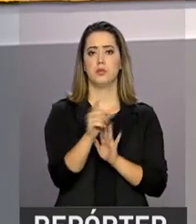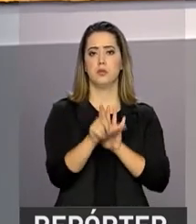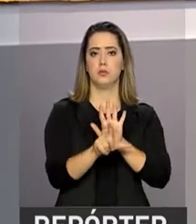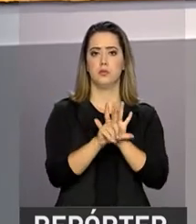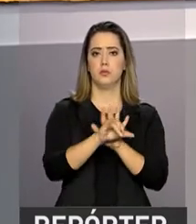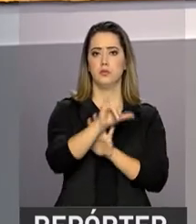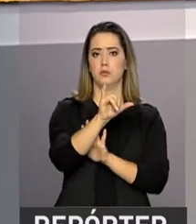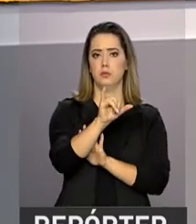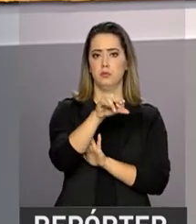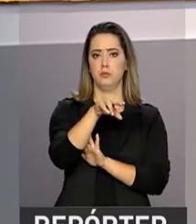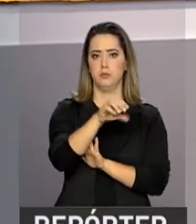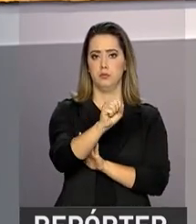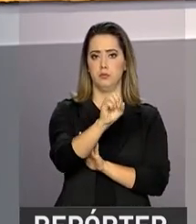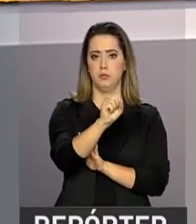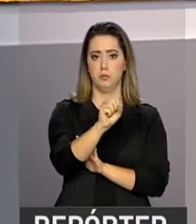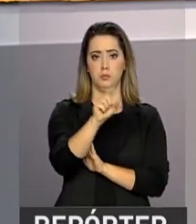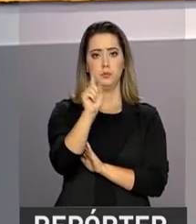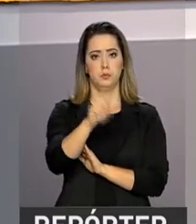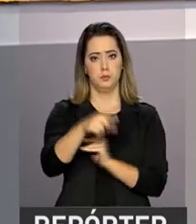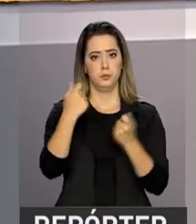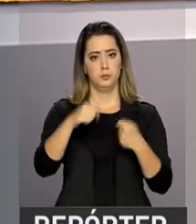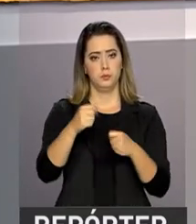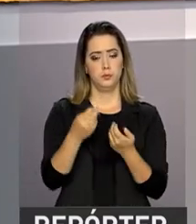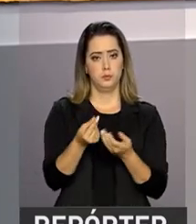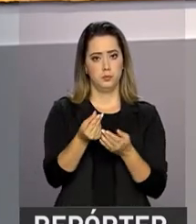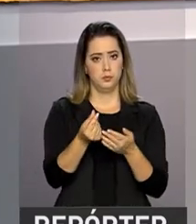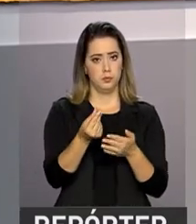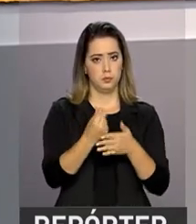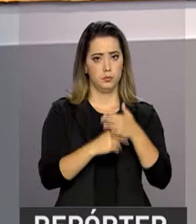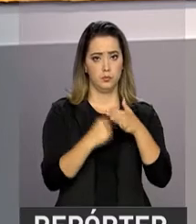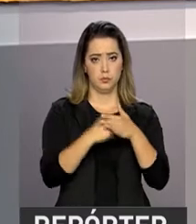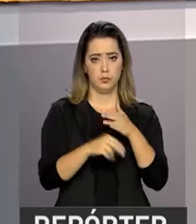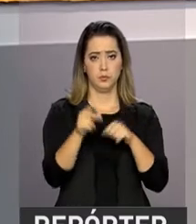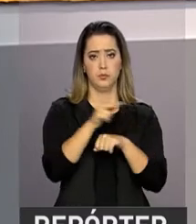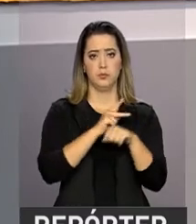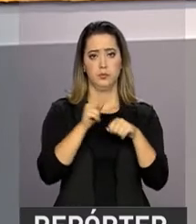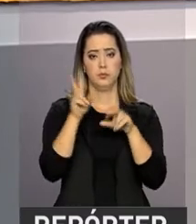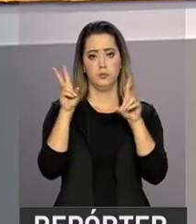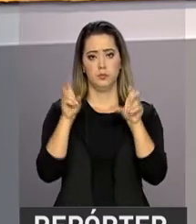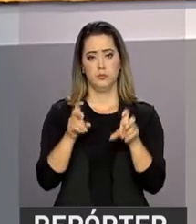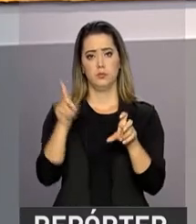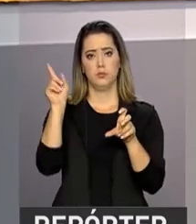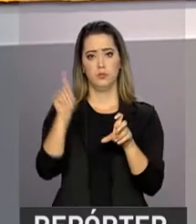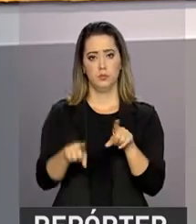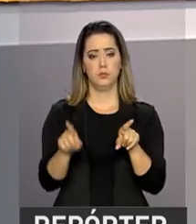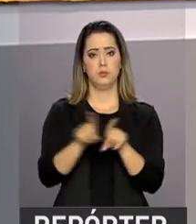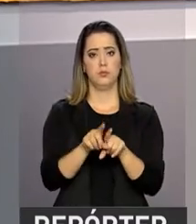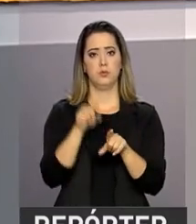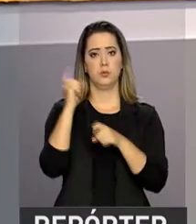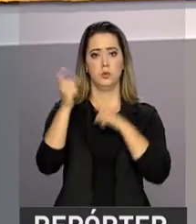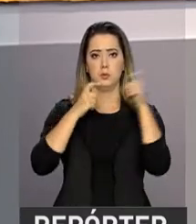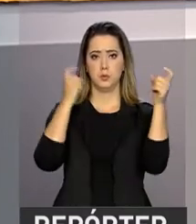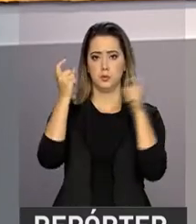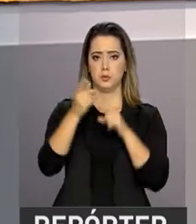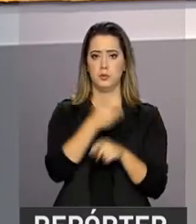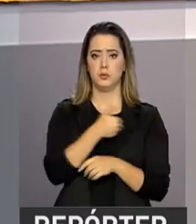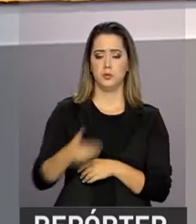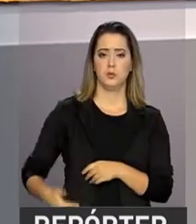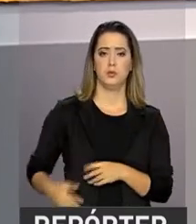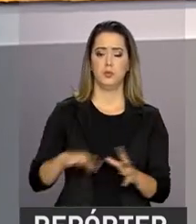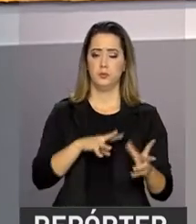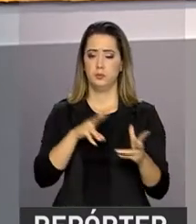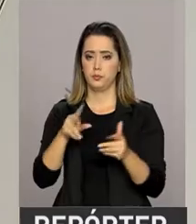indispensável para garantir investimentos no país. Temer lembrou ainda que o tema é uma preocupação de governos de todo o mundo.